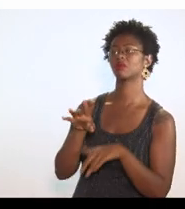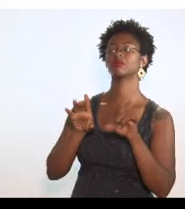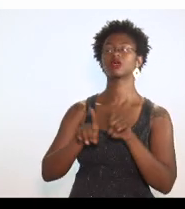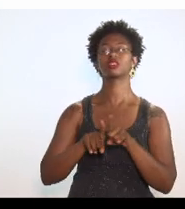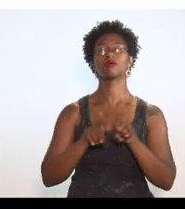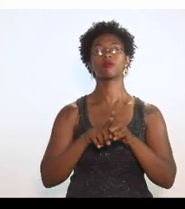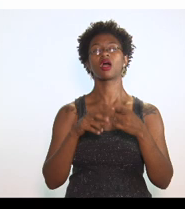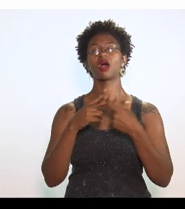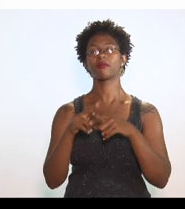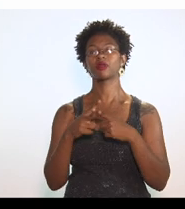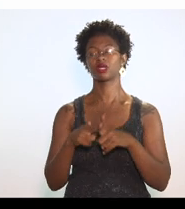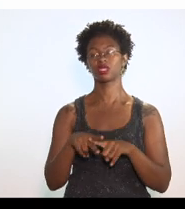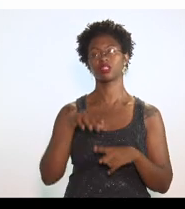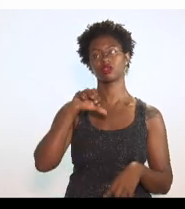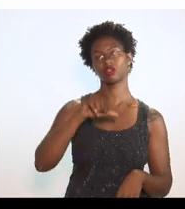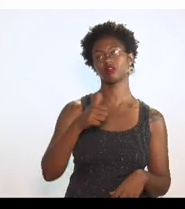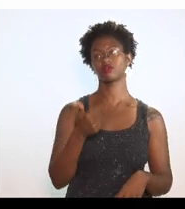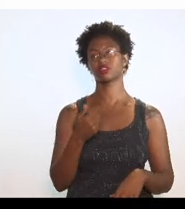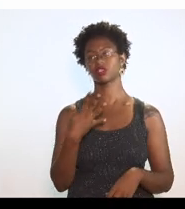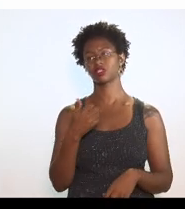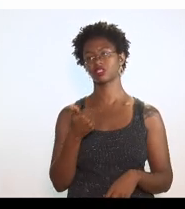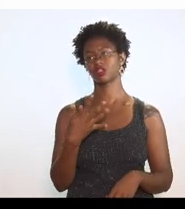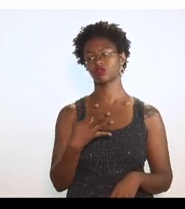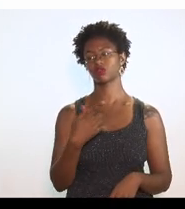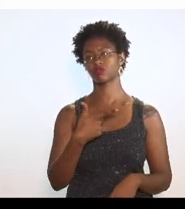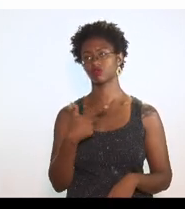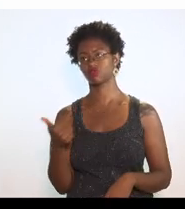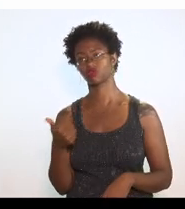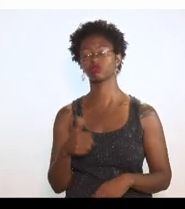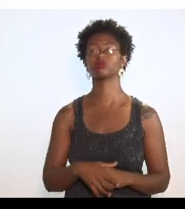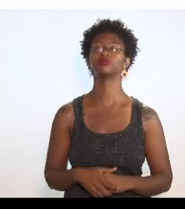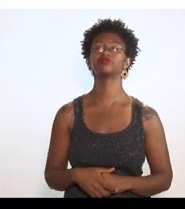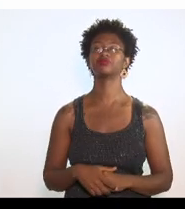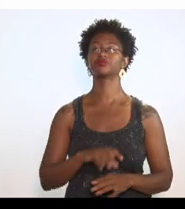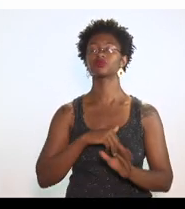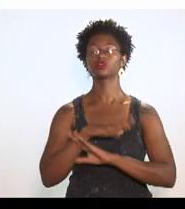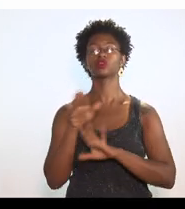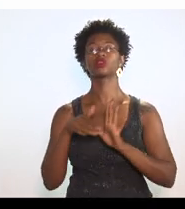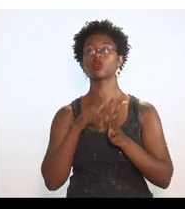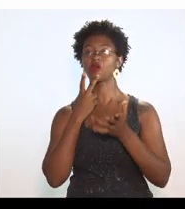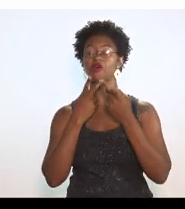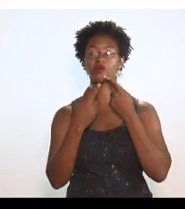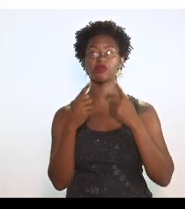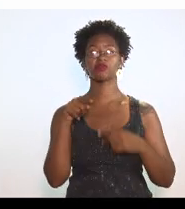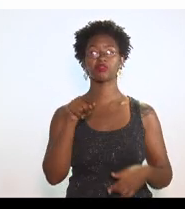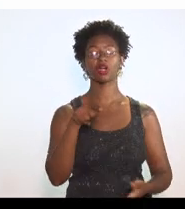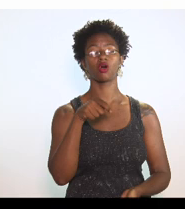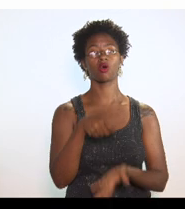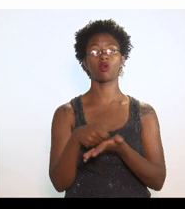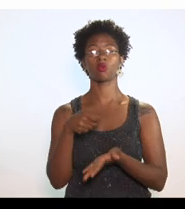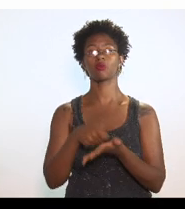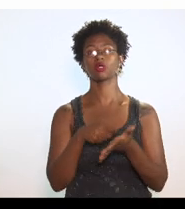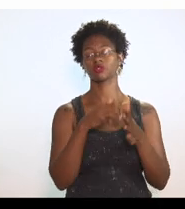9, 13, 14, 15 e 21, todas elas tratam de obrigações, como, por exemplo, não ter